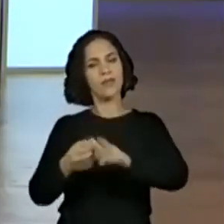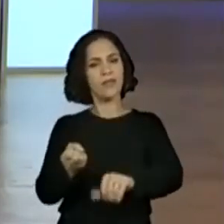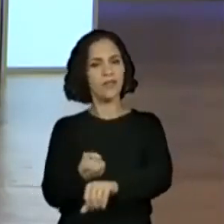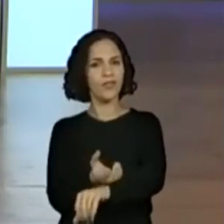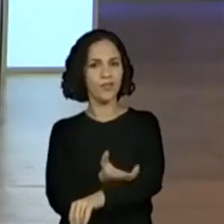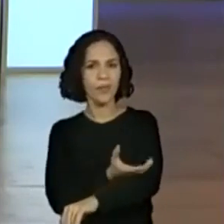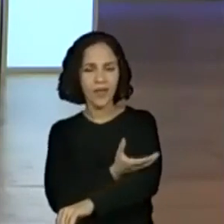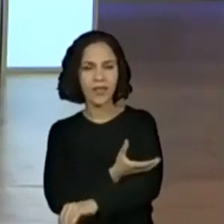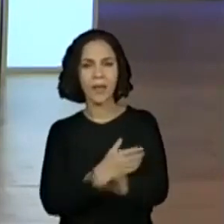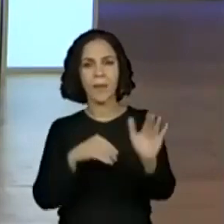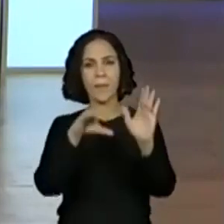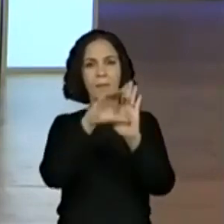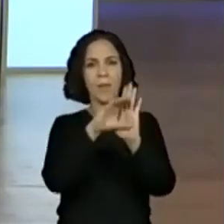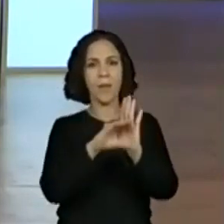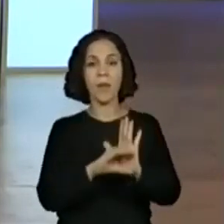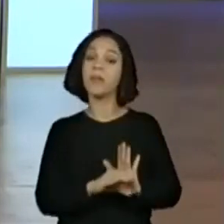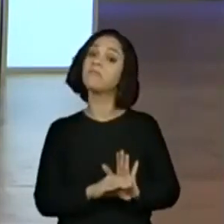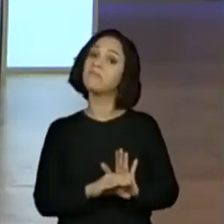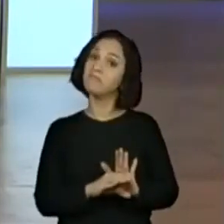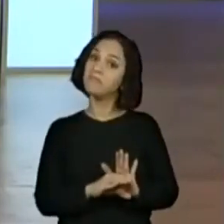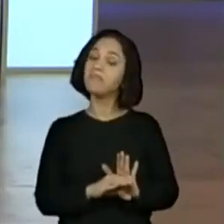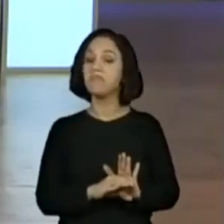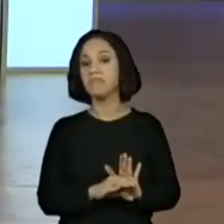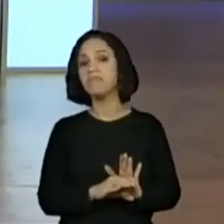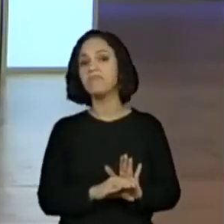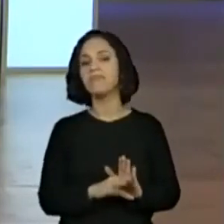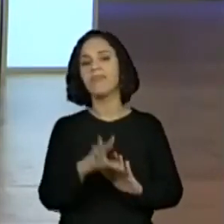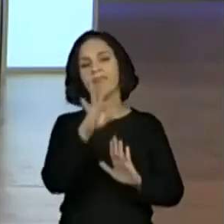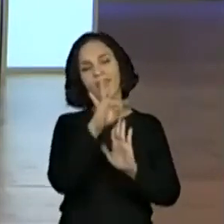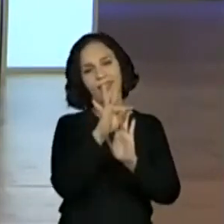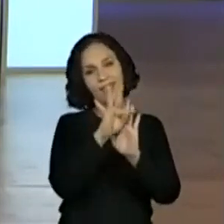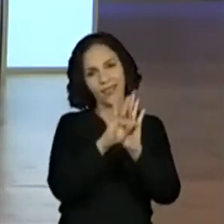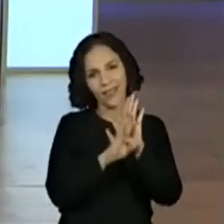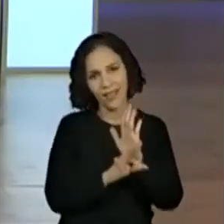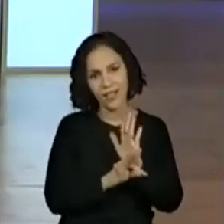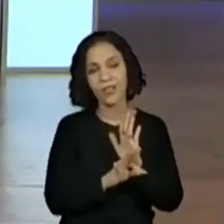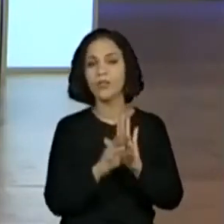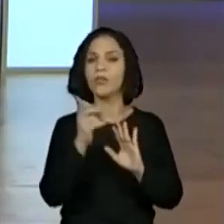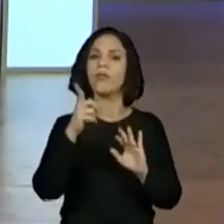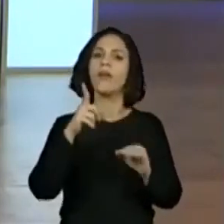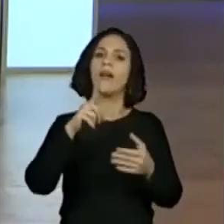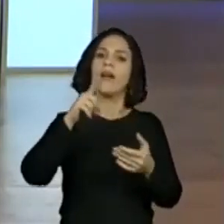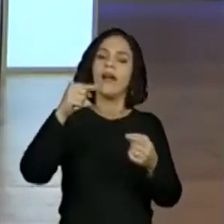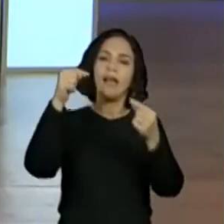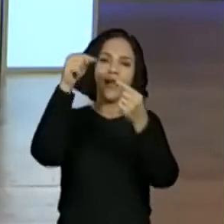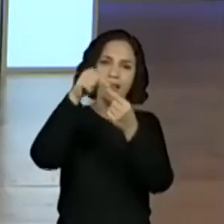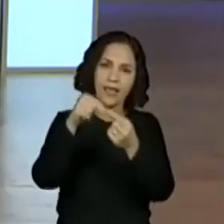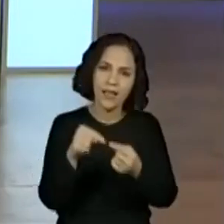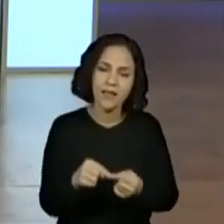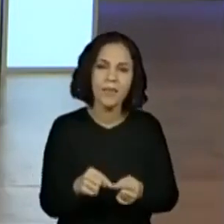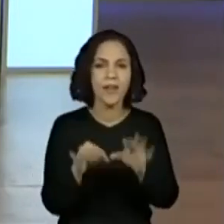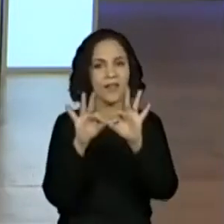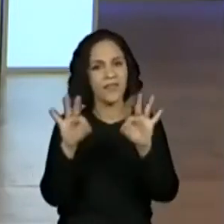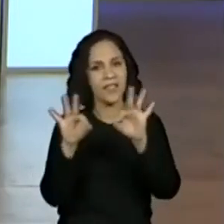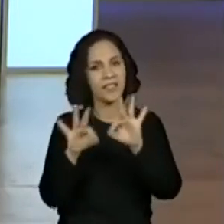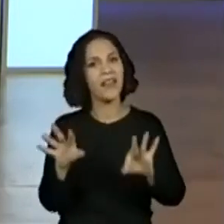versos, em estrofes boas. Textos que podem conter rimas e versos.